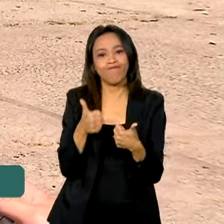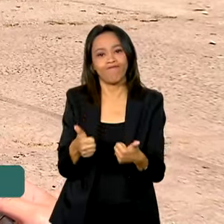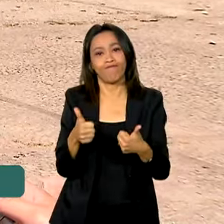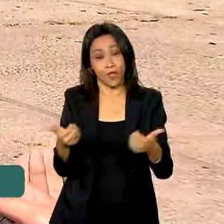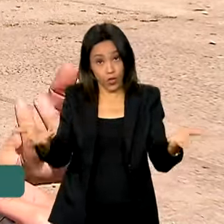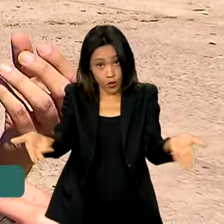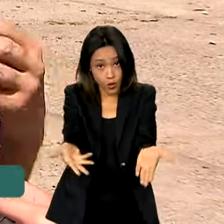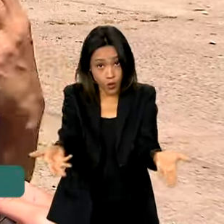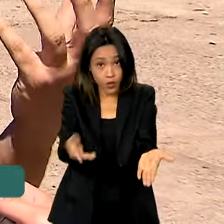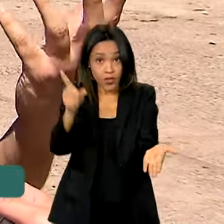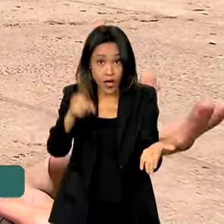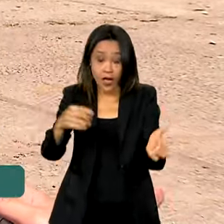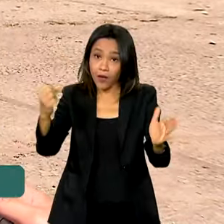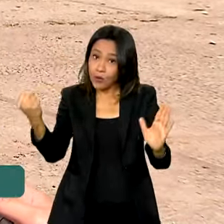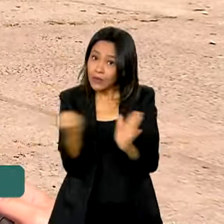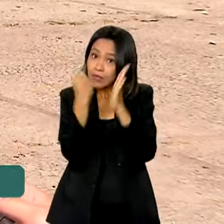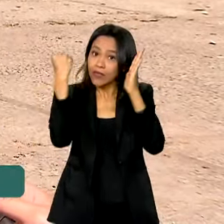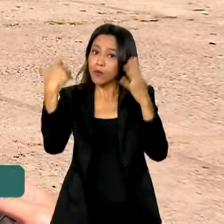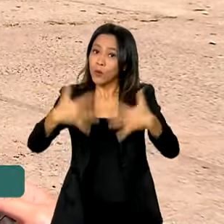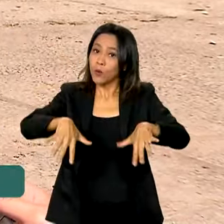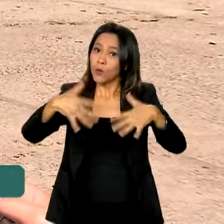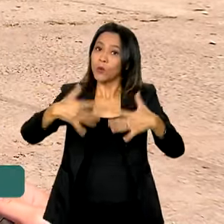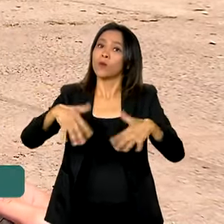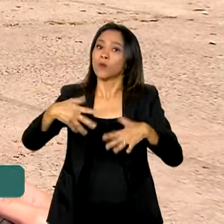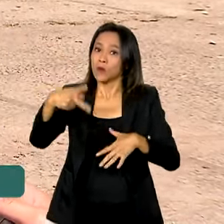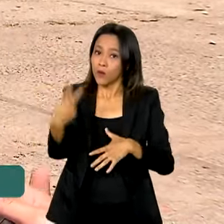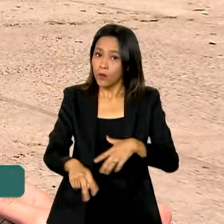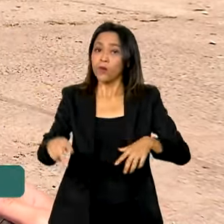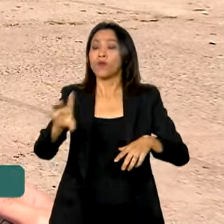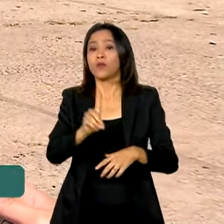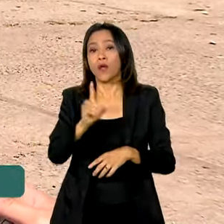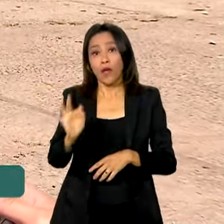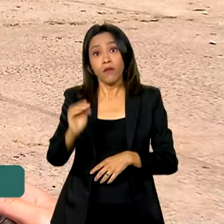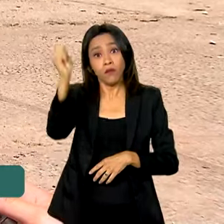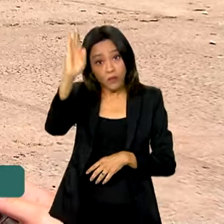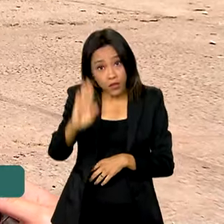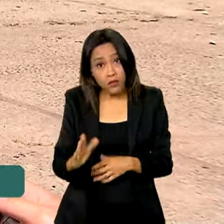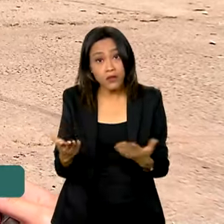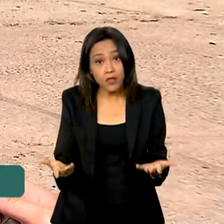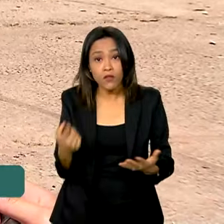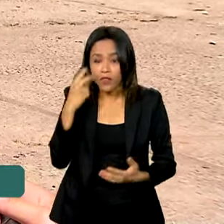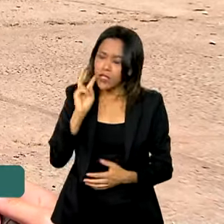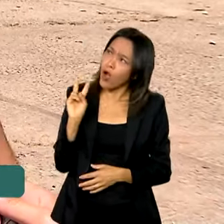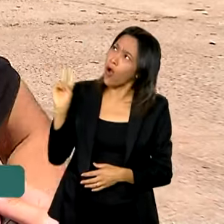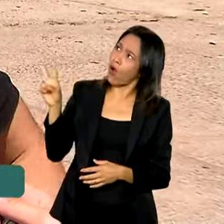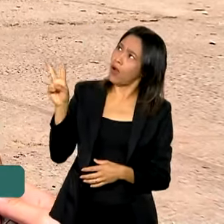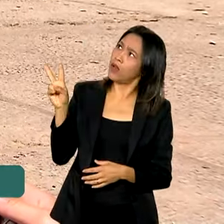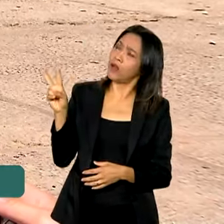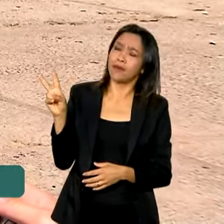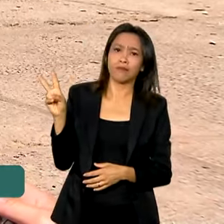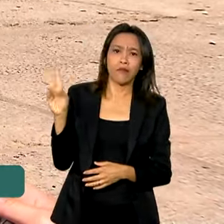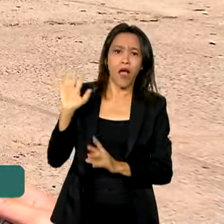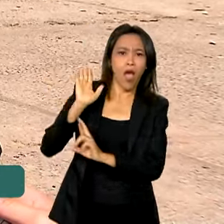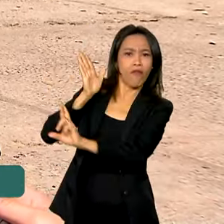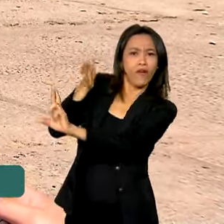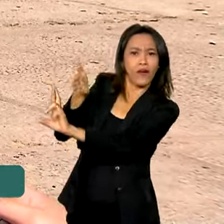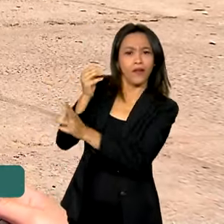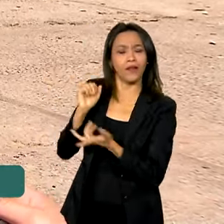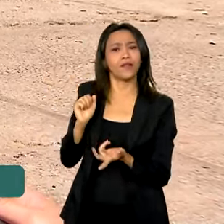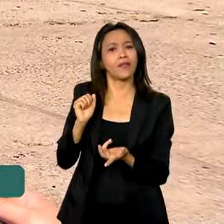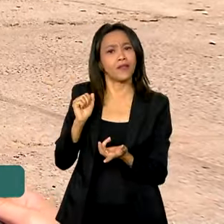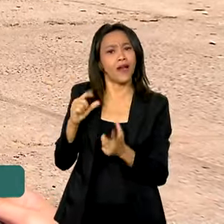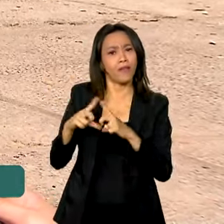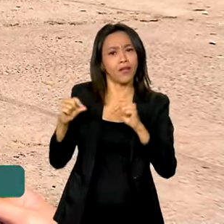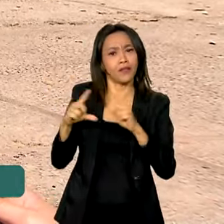E hoje em dia ela é um símbolo muito marcante aqui da cidade, do Brasil, né? Você olha, assim, muitas referências à Brasília em